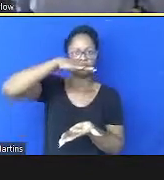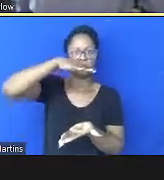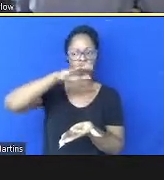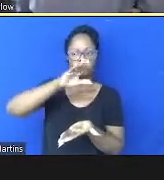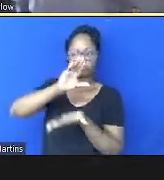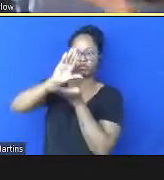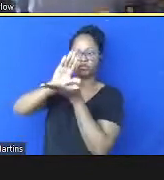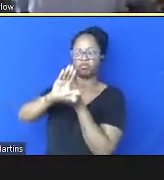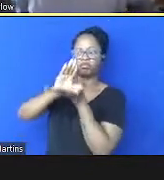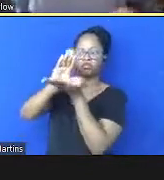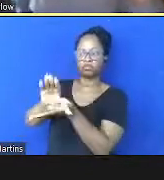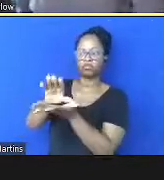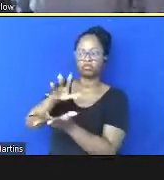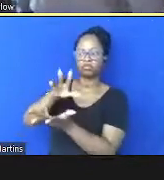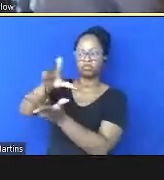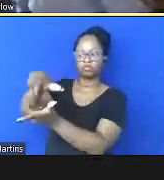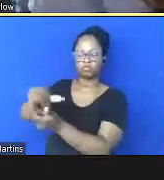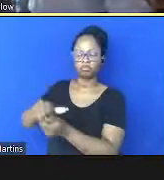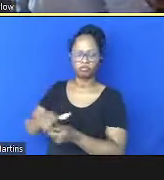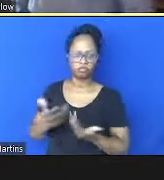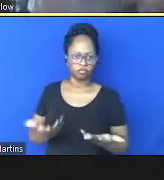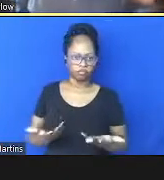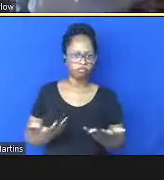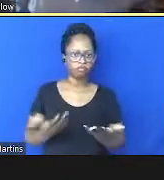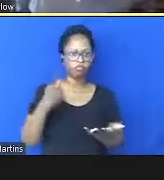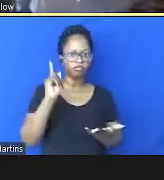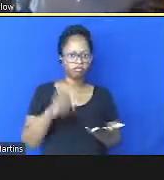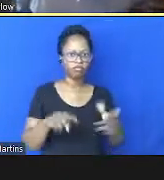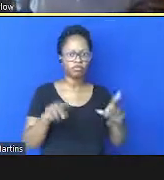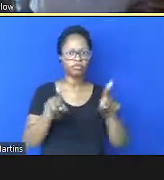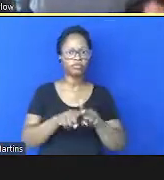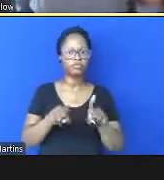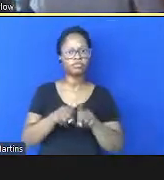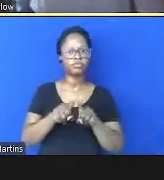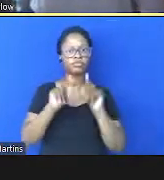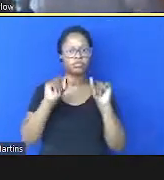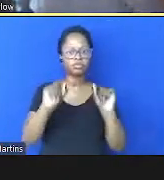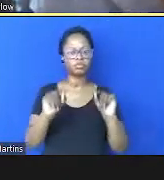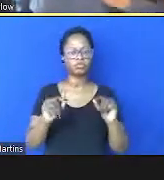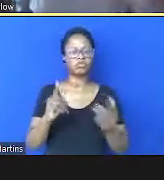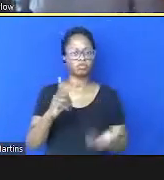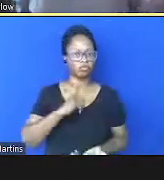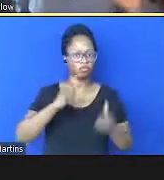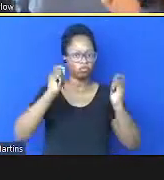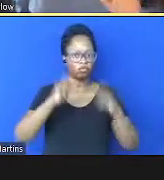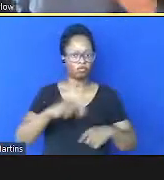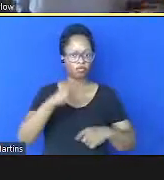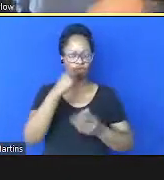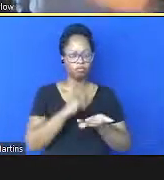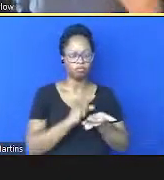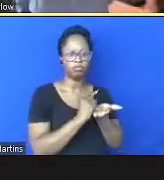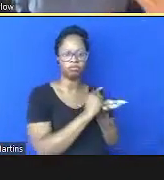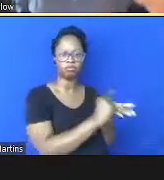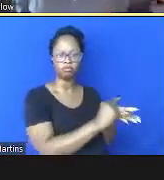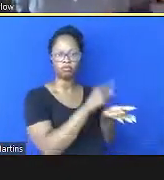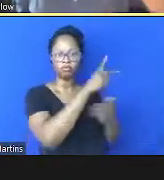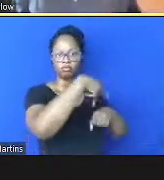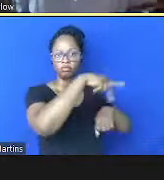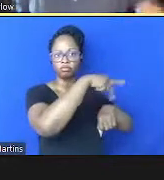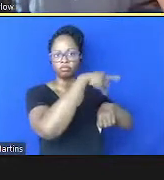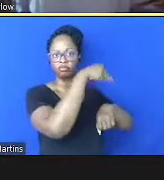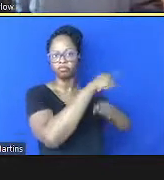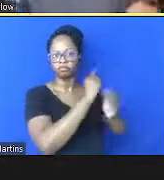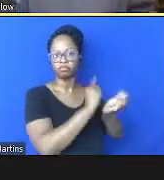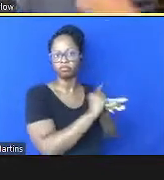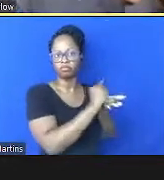no mundo e o que o pequeno centavo que está ali em cima seria investir